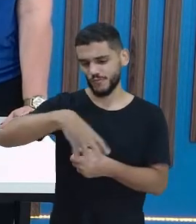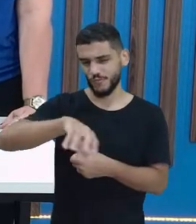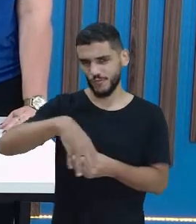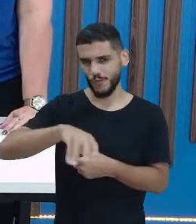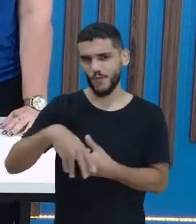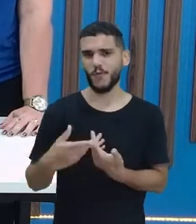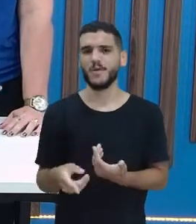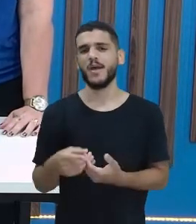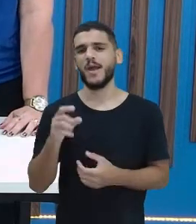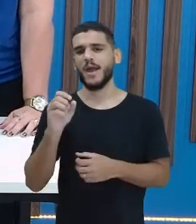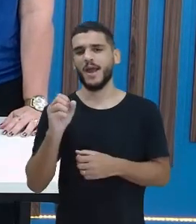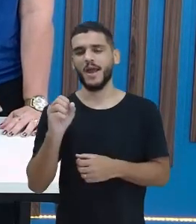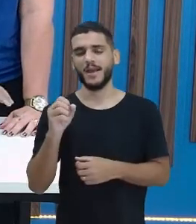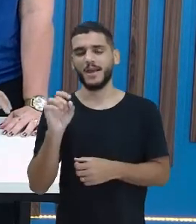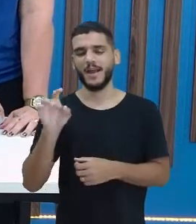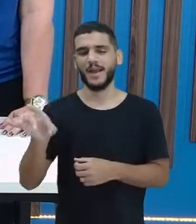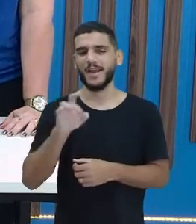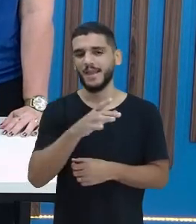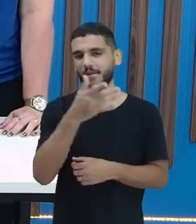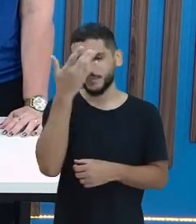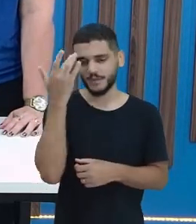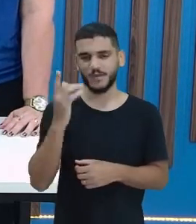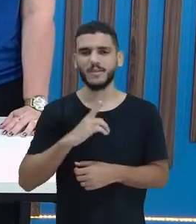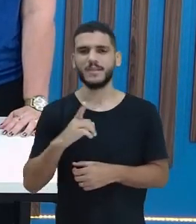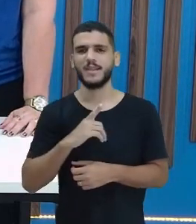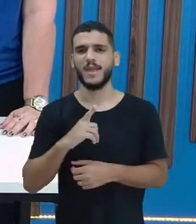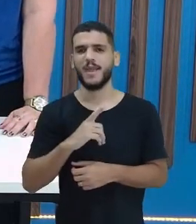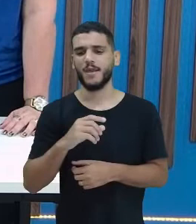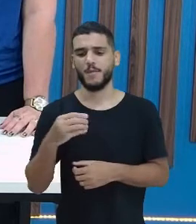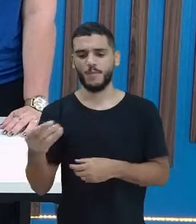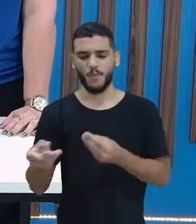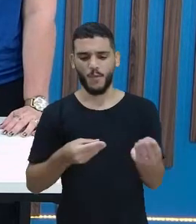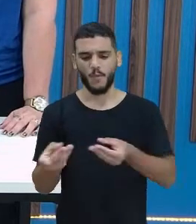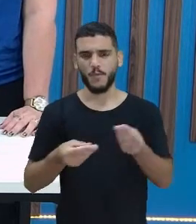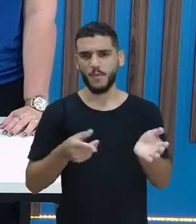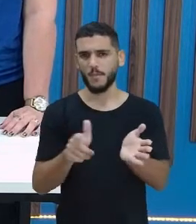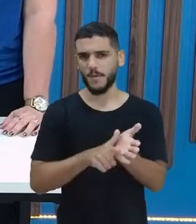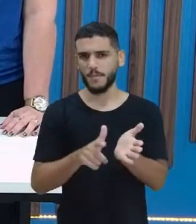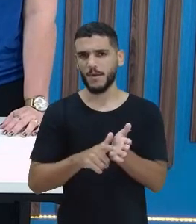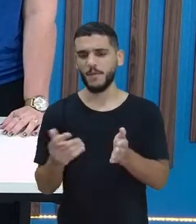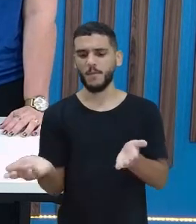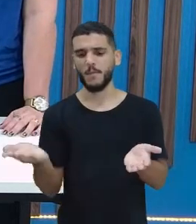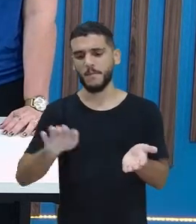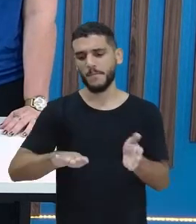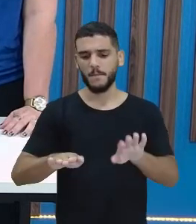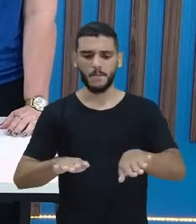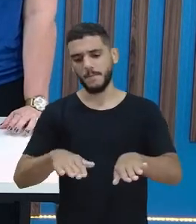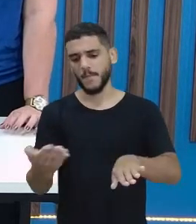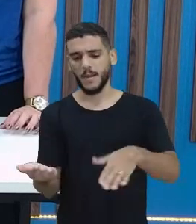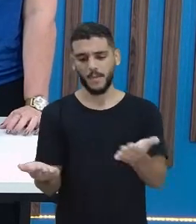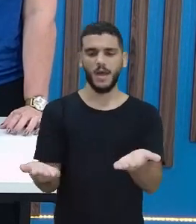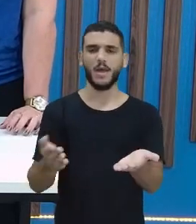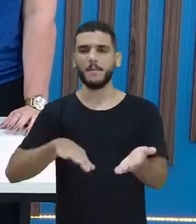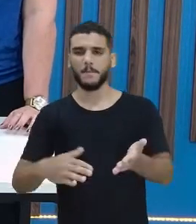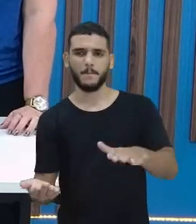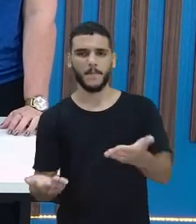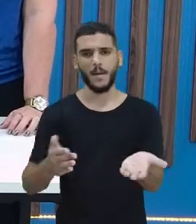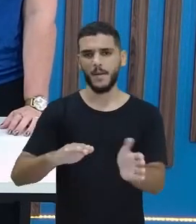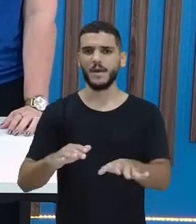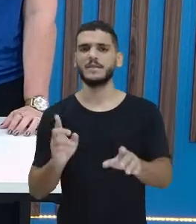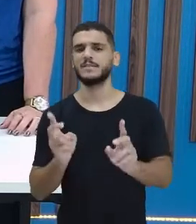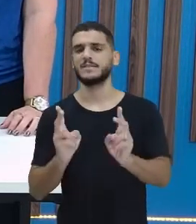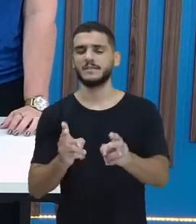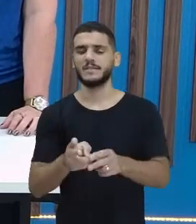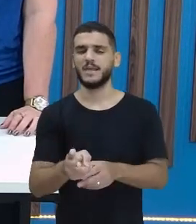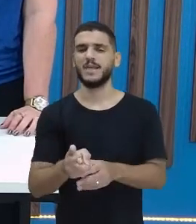um fica com um montinho de cartinha. Ela fica com um e eu fico com outro. E aí a gente vai virando e comparando e vê quem é o maior. Mas